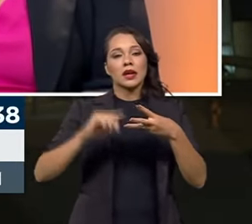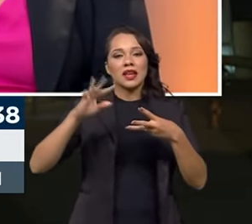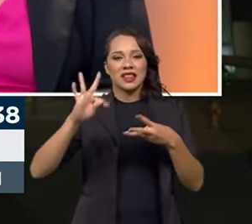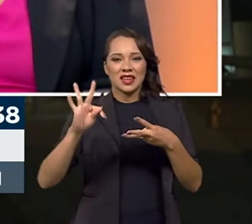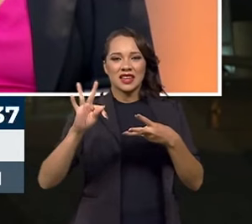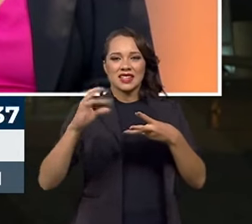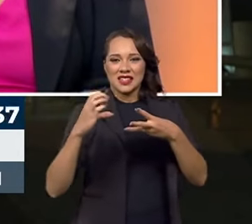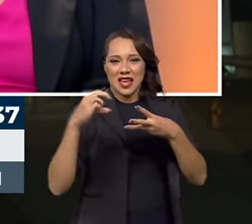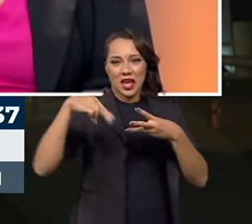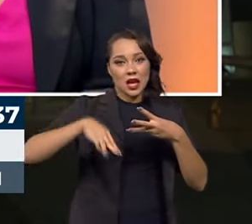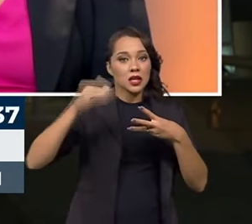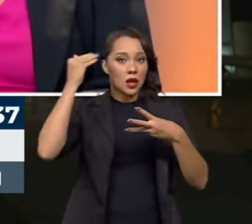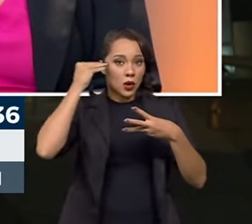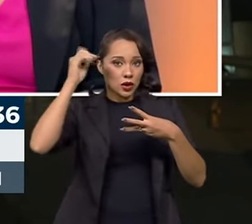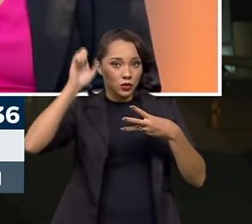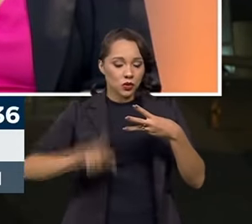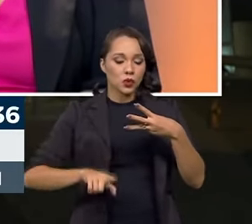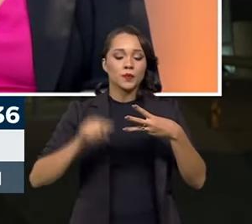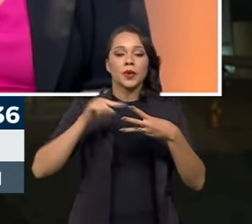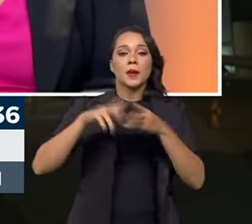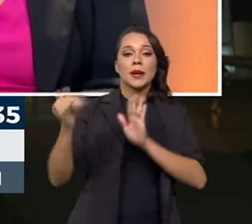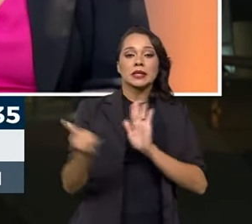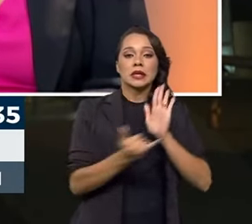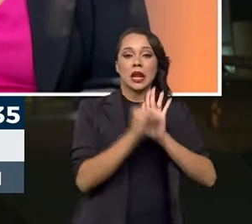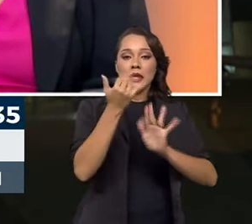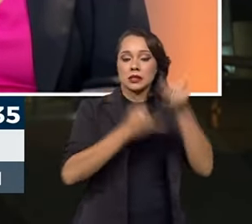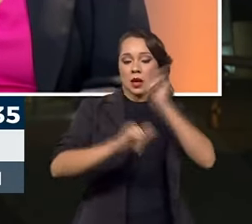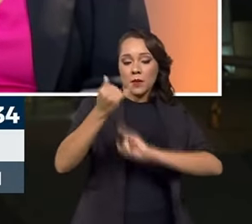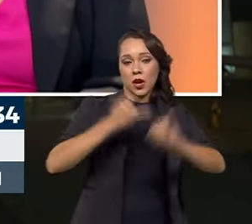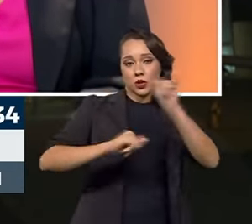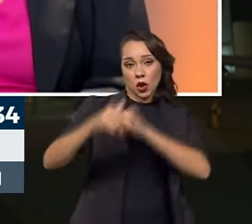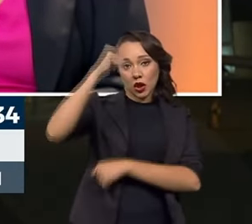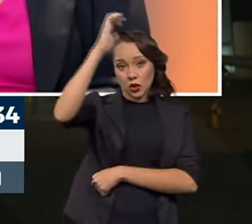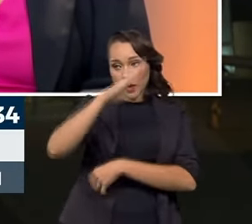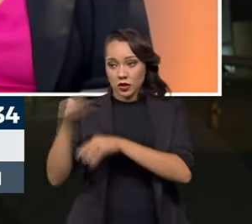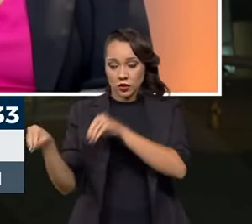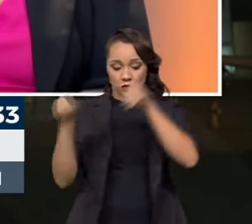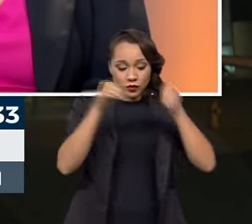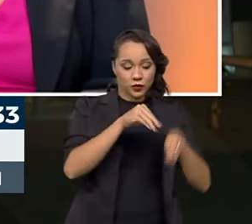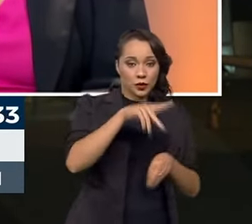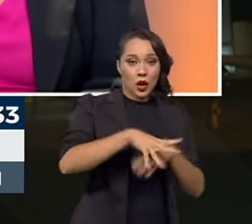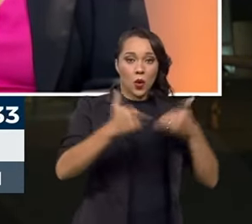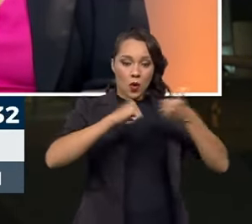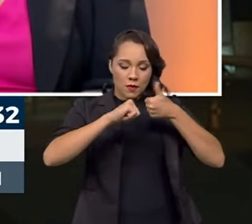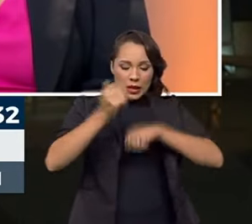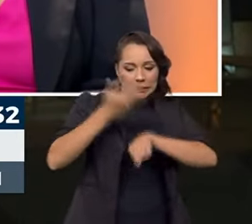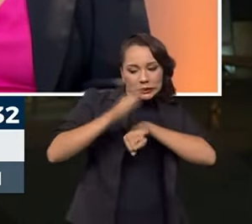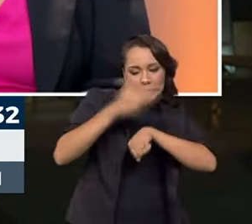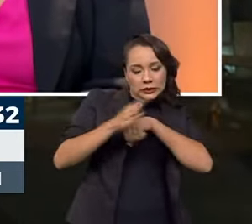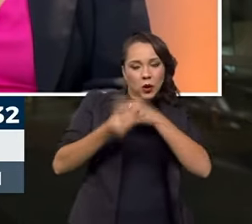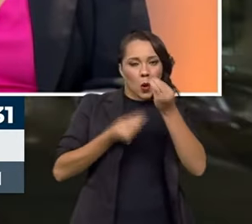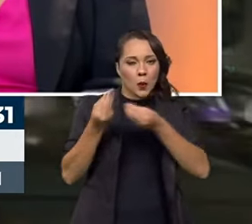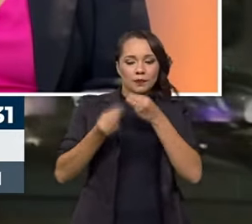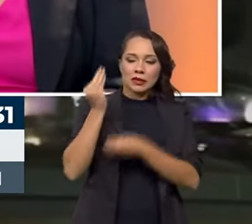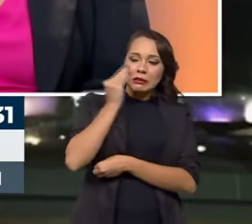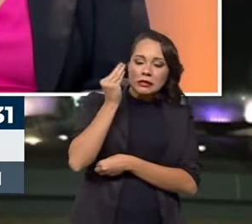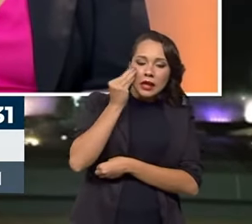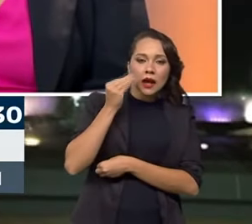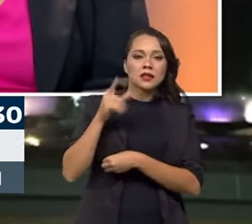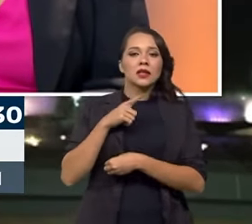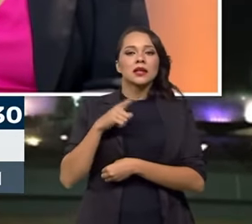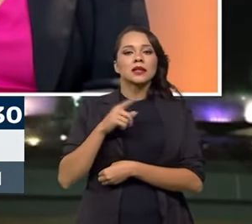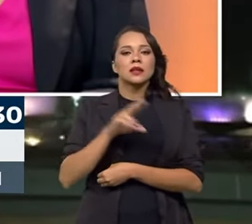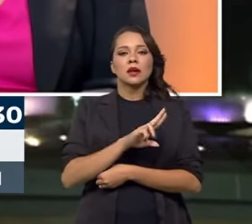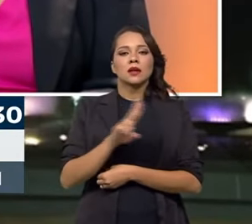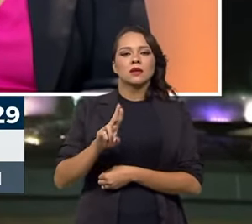para instalar esse laboratório no Brasil, o Inmetro se capacitar a fazer as medições, ter a chamada